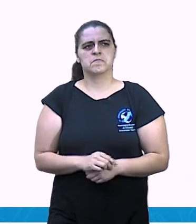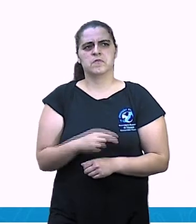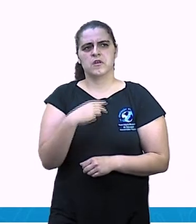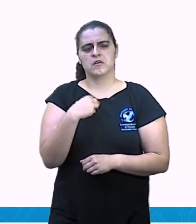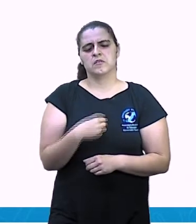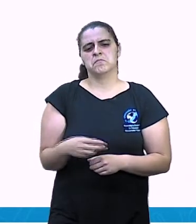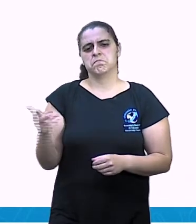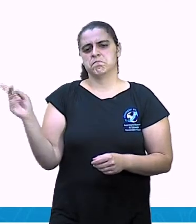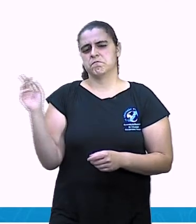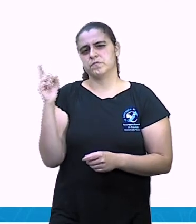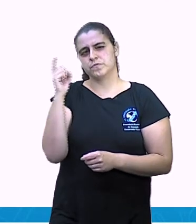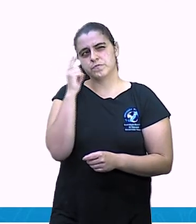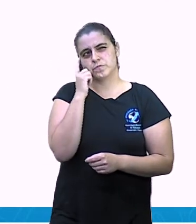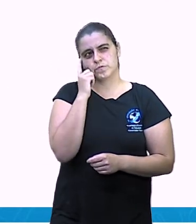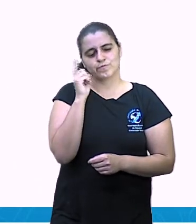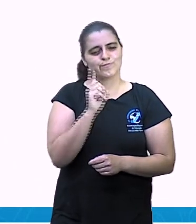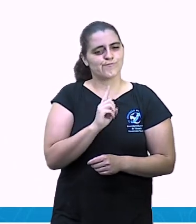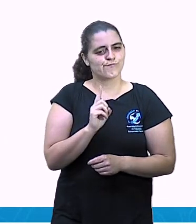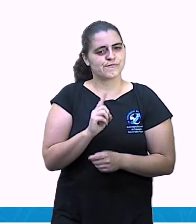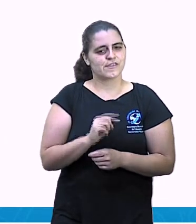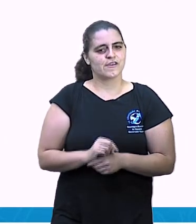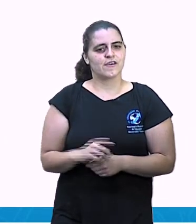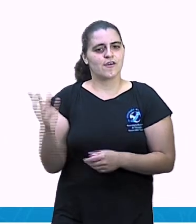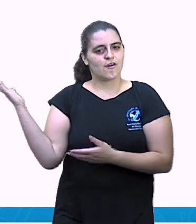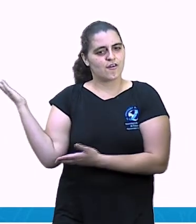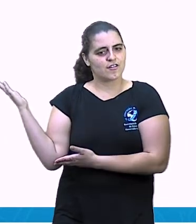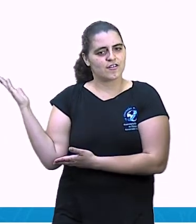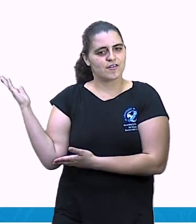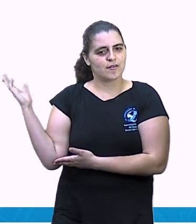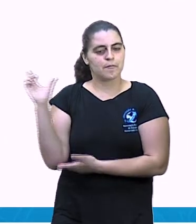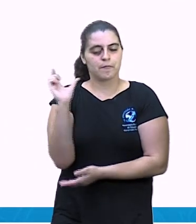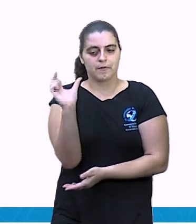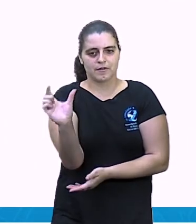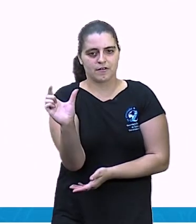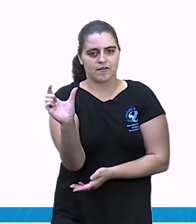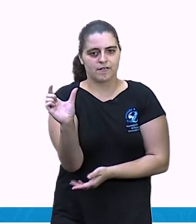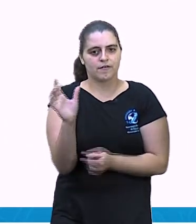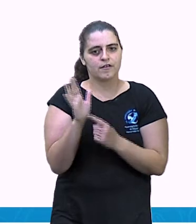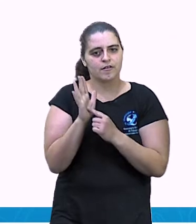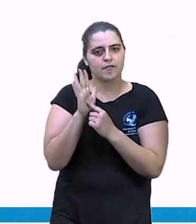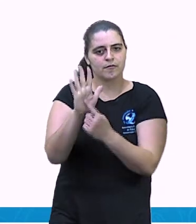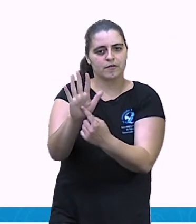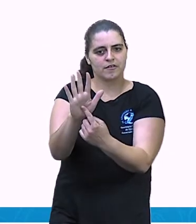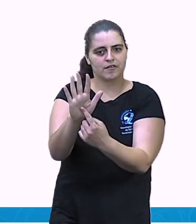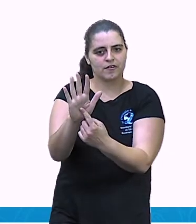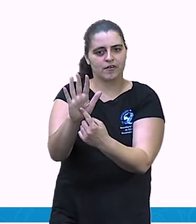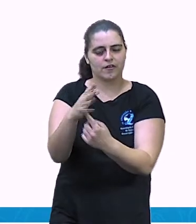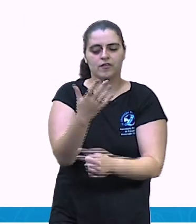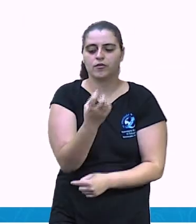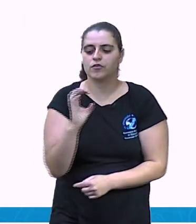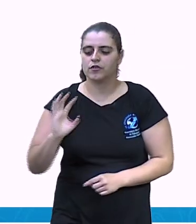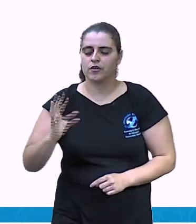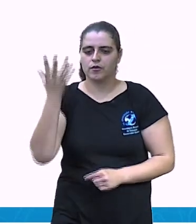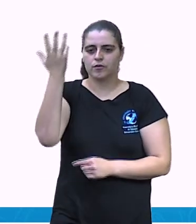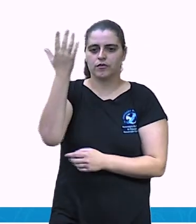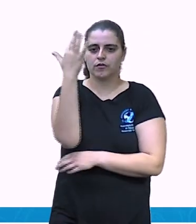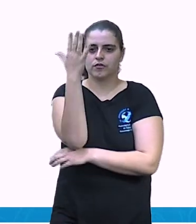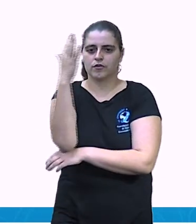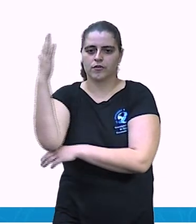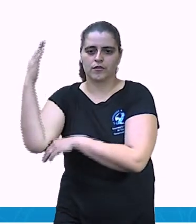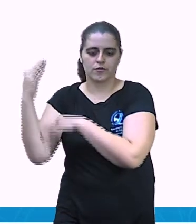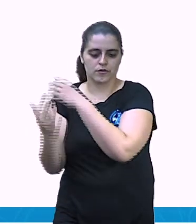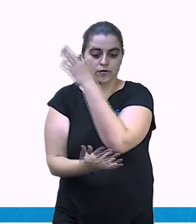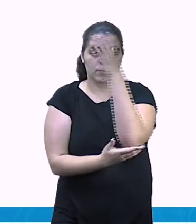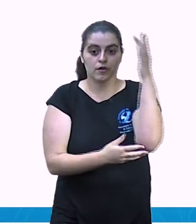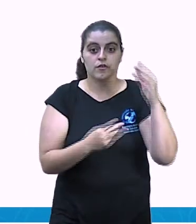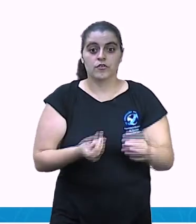nossa resposta completa, certinha, é essa palavra que expressa ação, estado